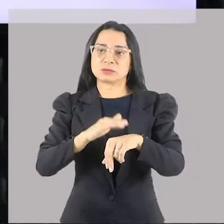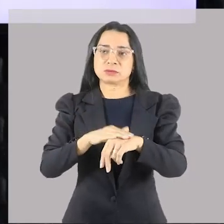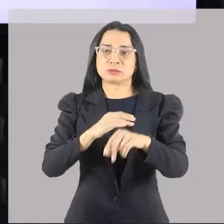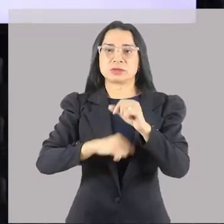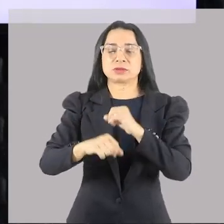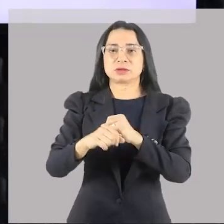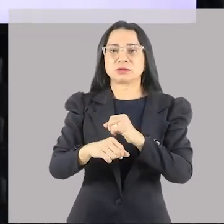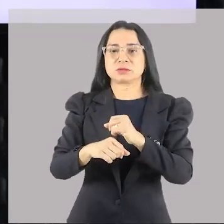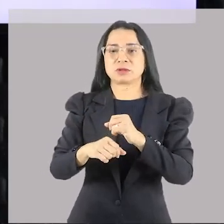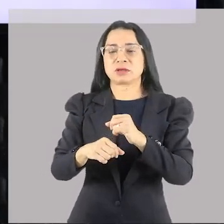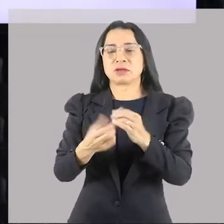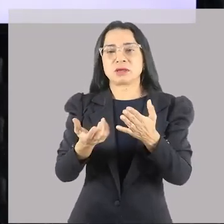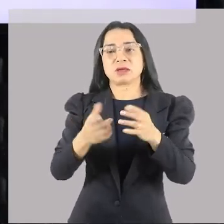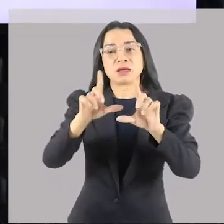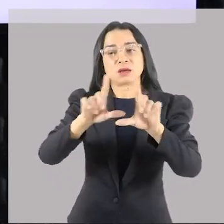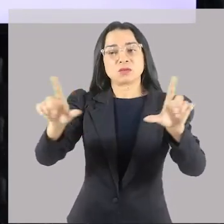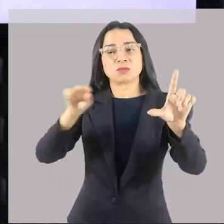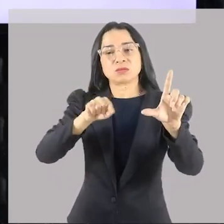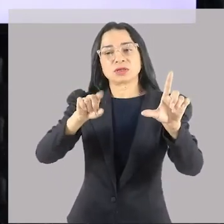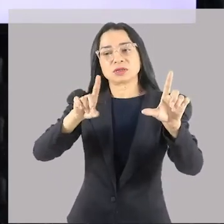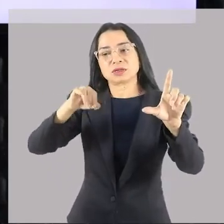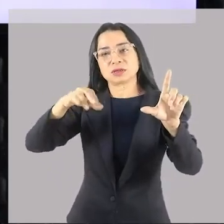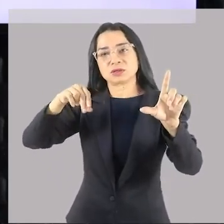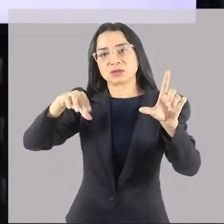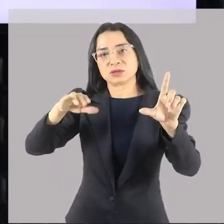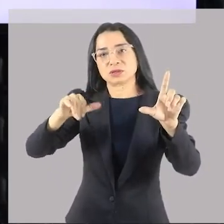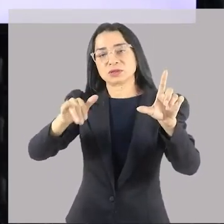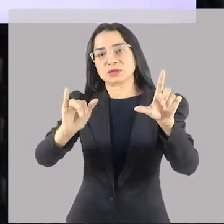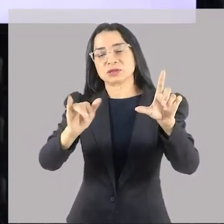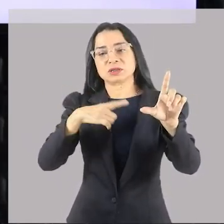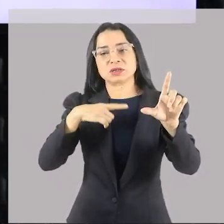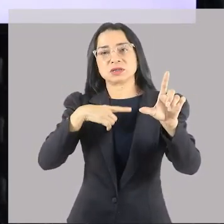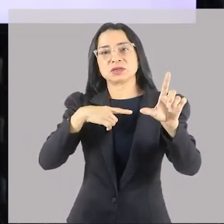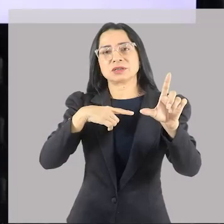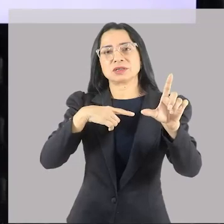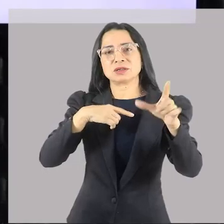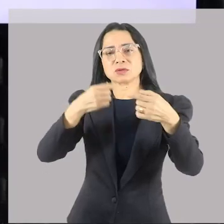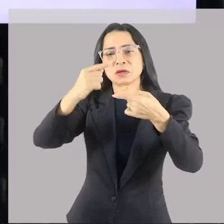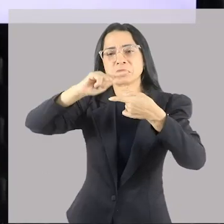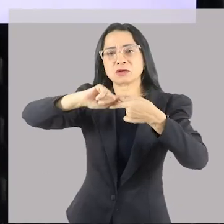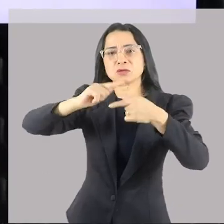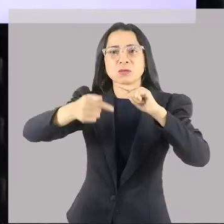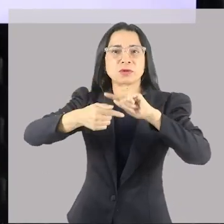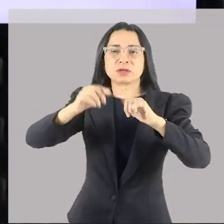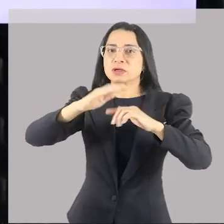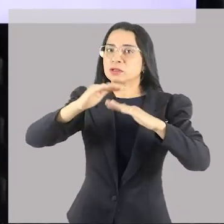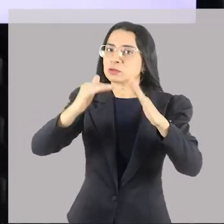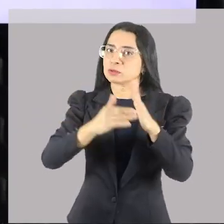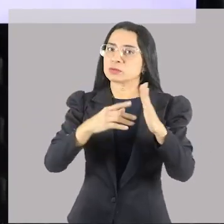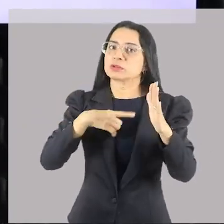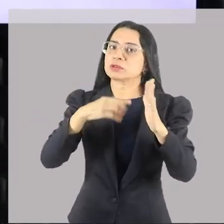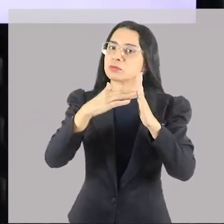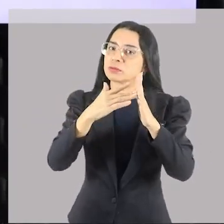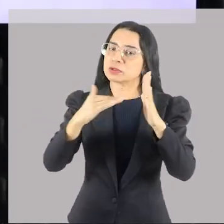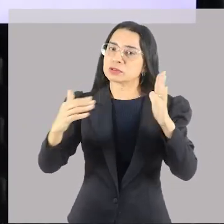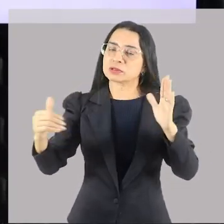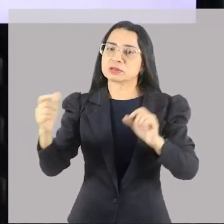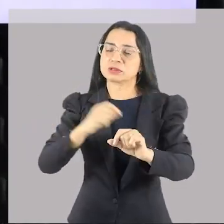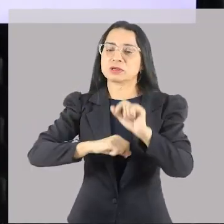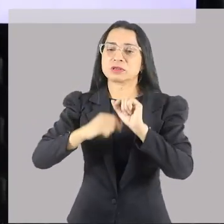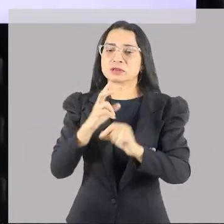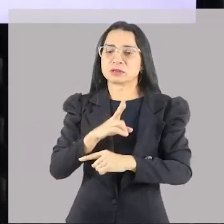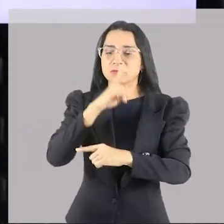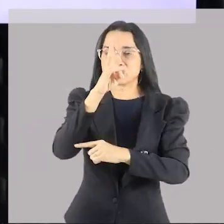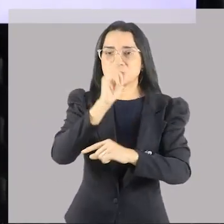que o desenho animado da Disney, a animação da Disney, tem aquela geometria toda. Por quê? Porque há uma estética muito forte nessa